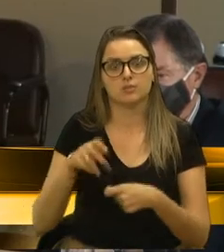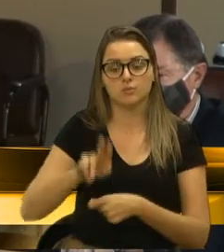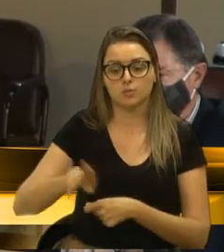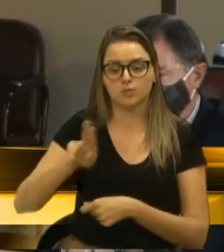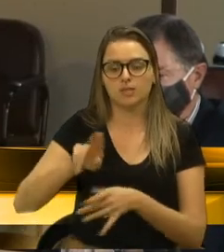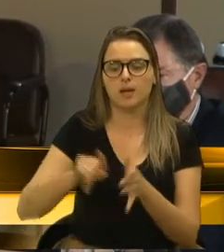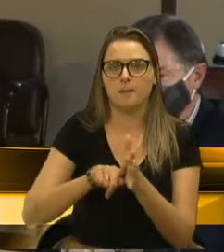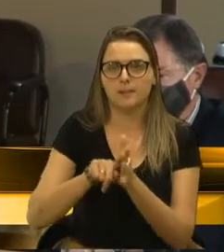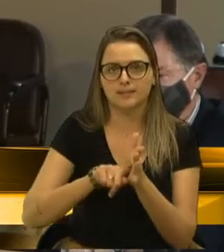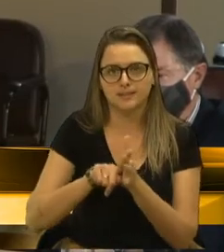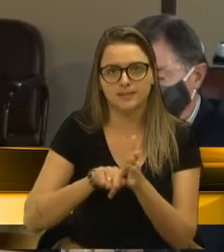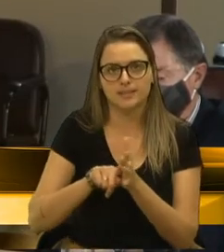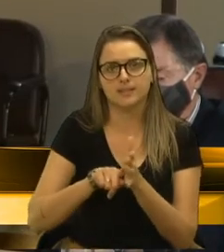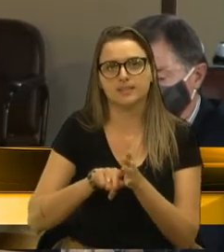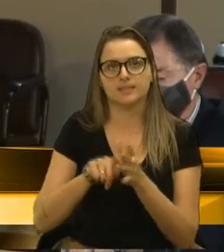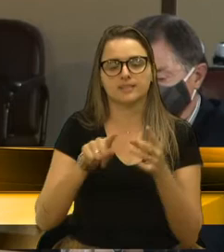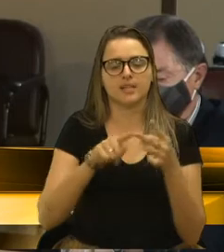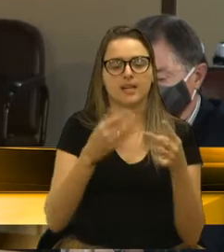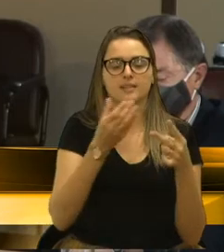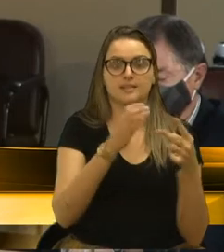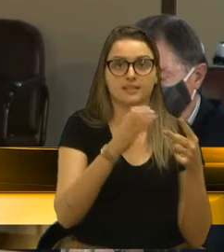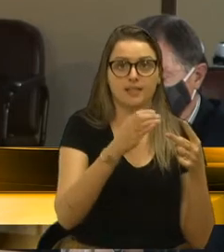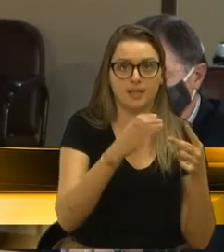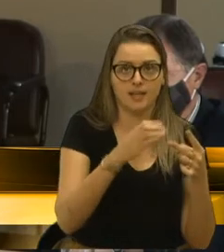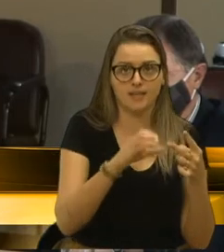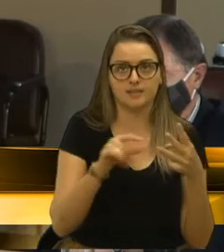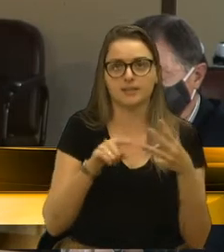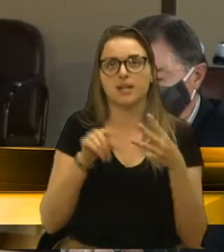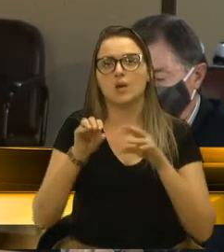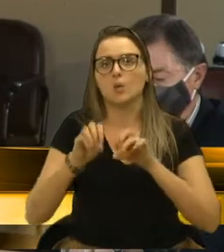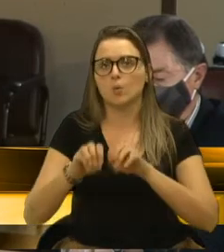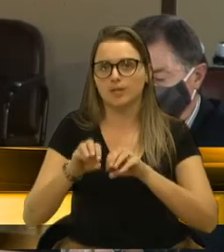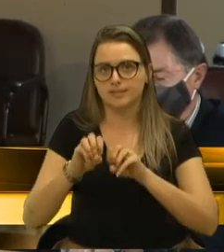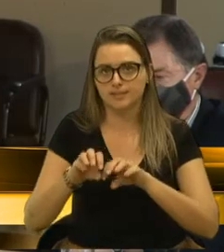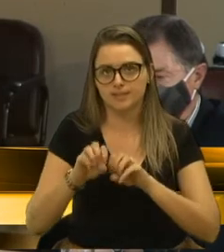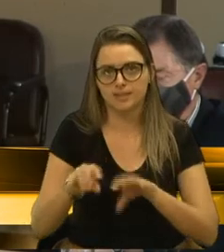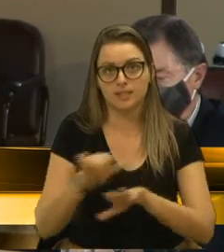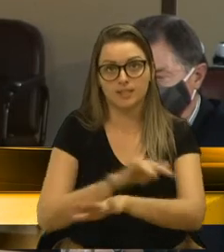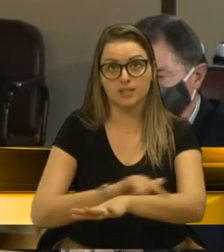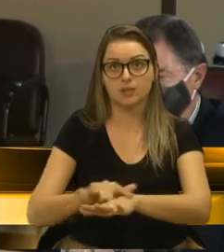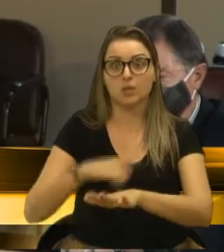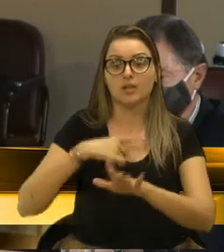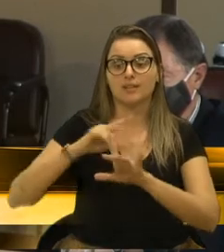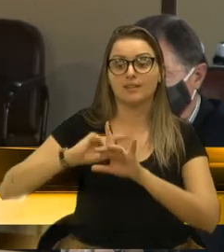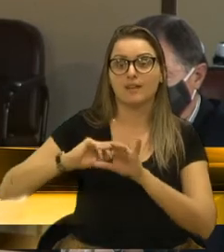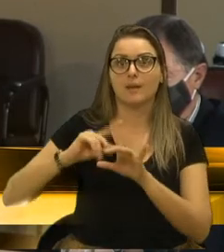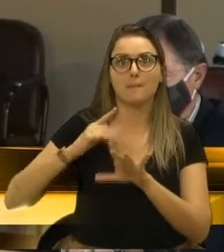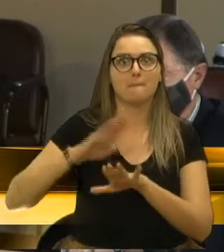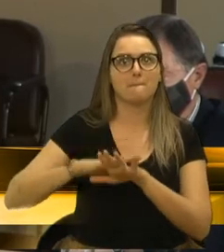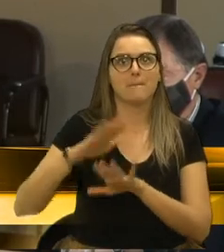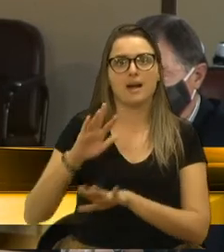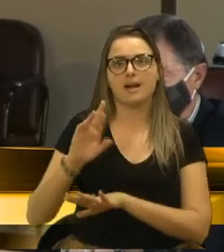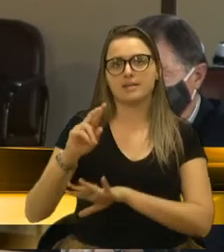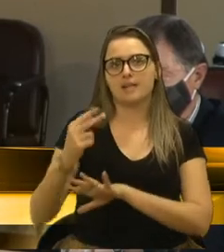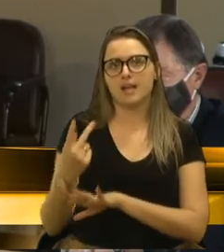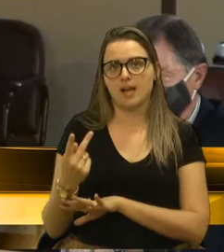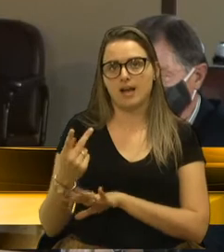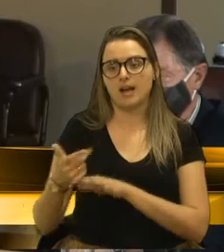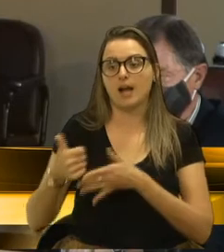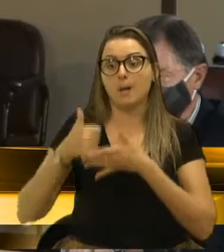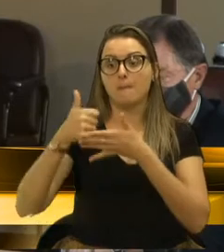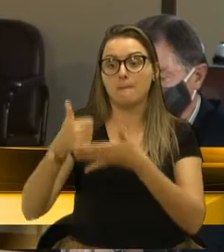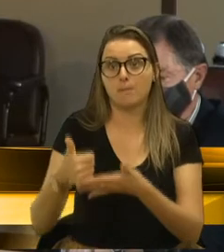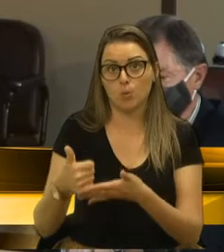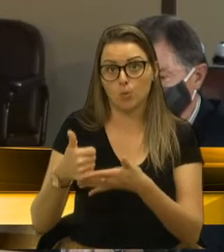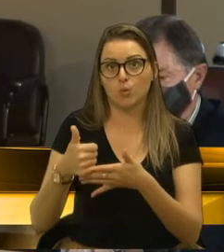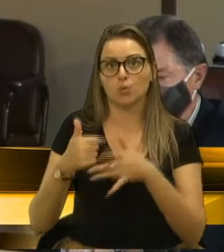pesquisa, a ciência, a educação, multiplicar os recursos humanos na área da saúde em